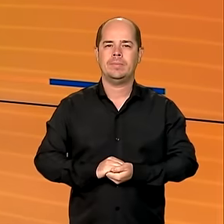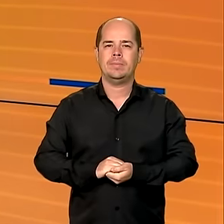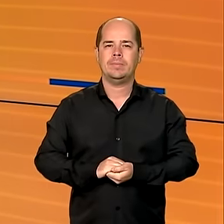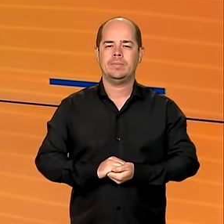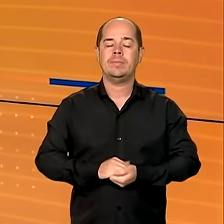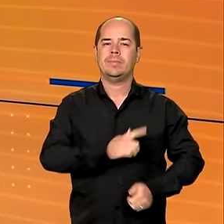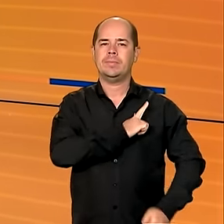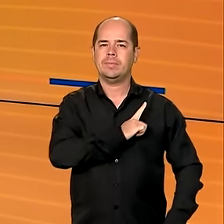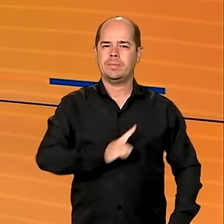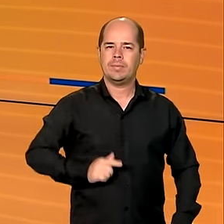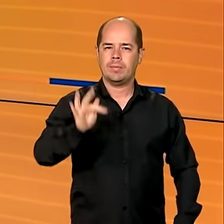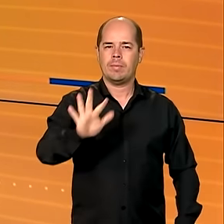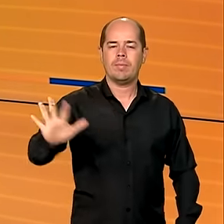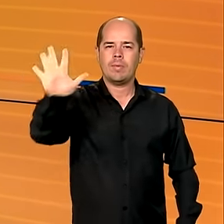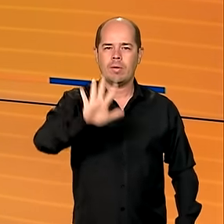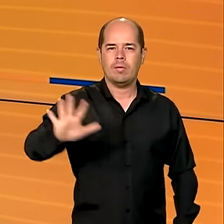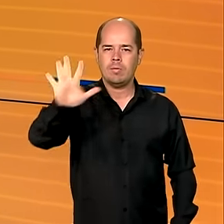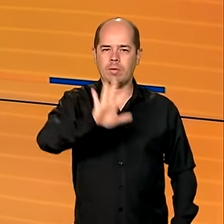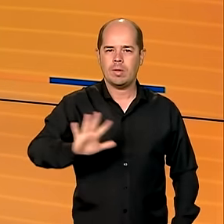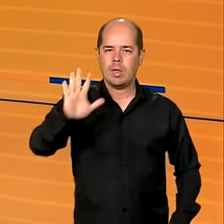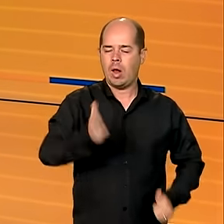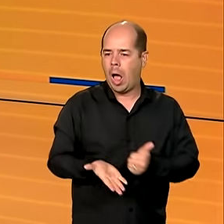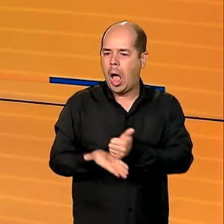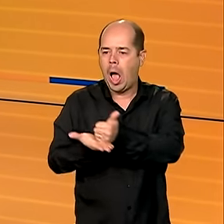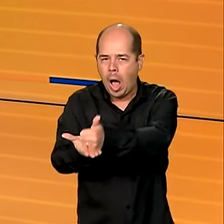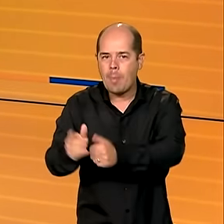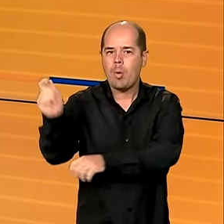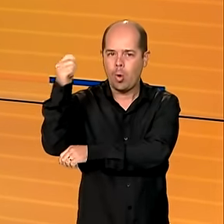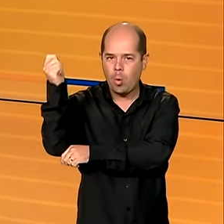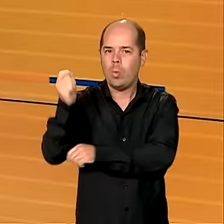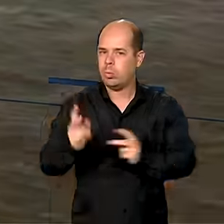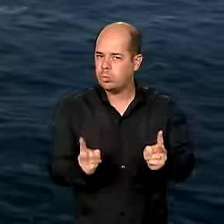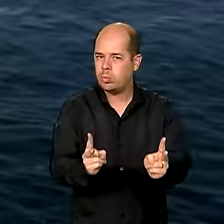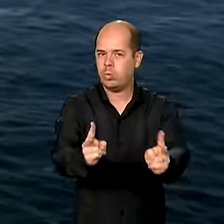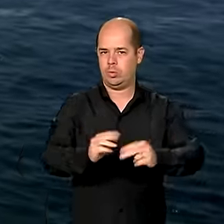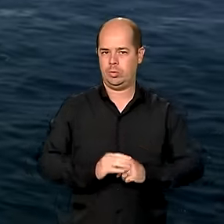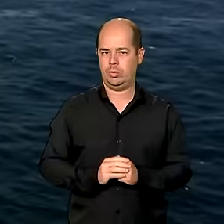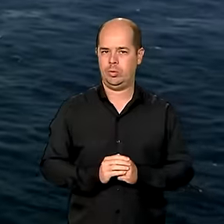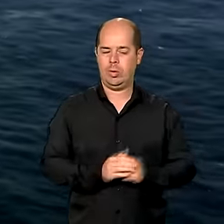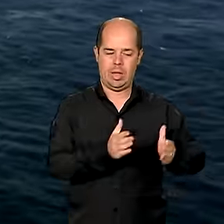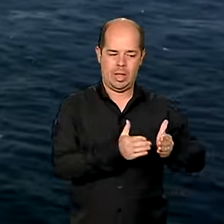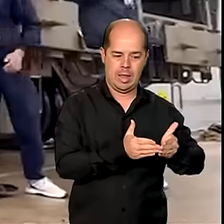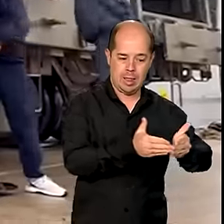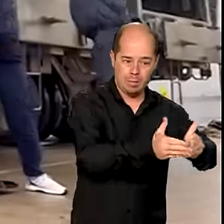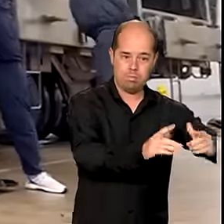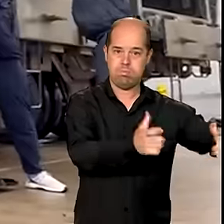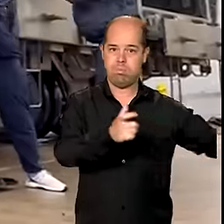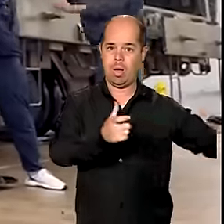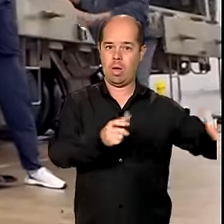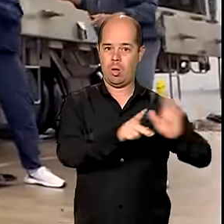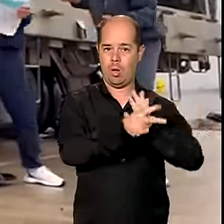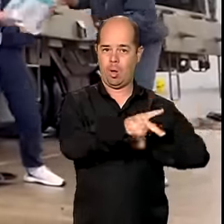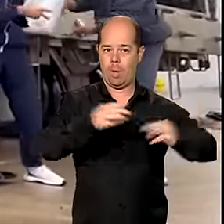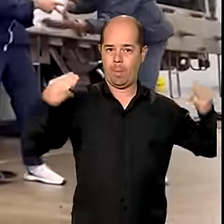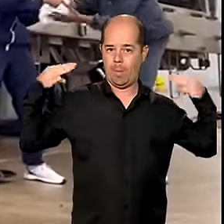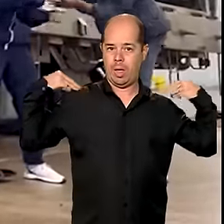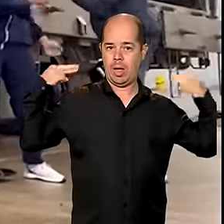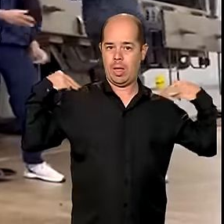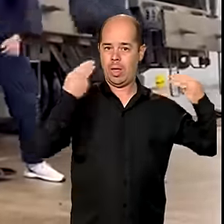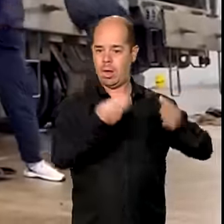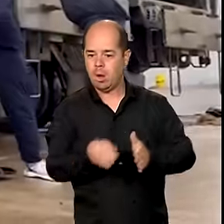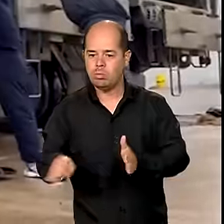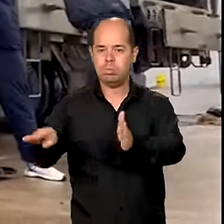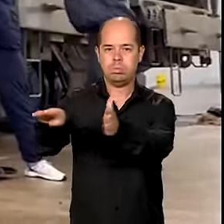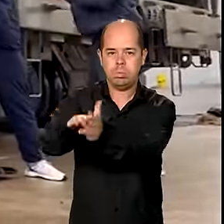O governo federal segue com apoio ao Rio Grande do Sul, maior navio da Marinha já está ancorado na região